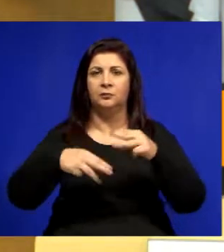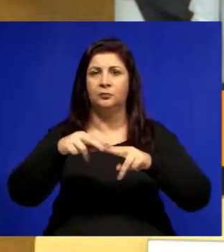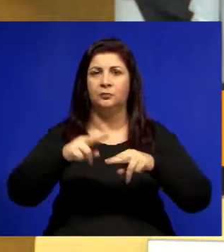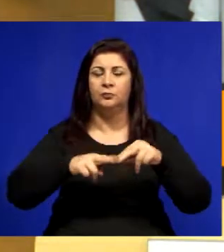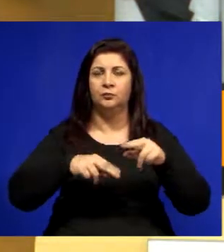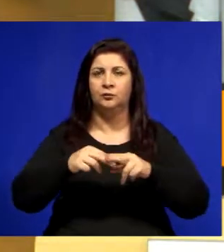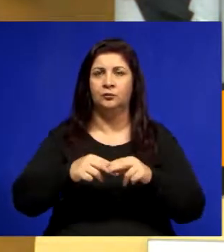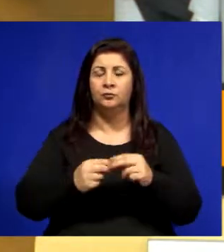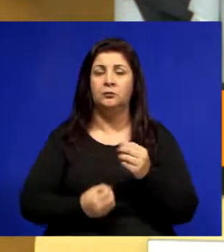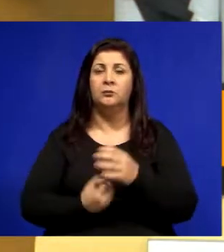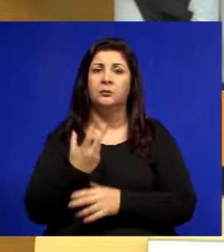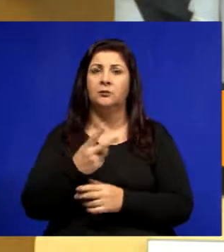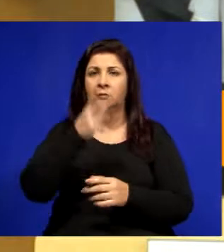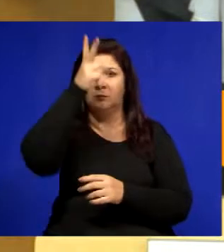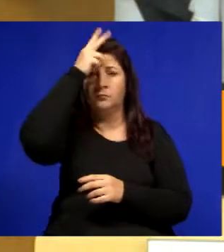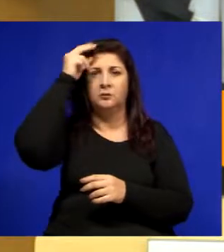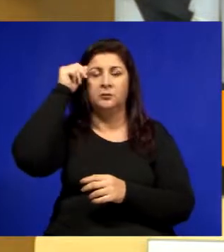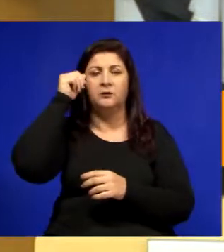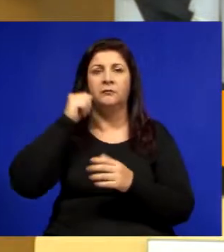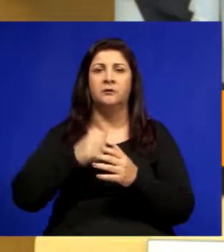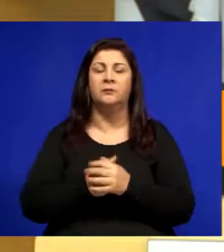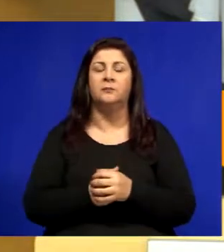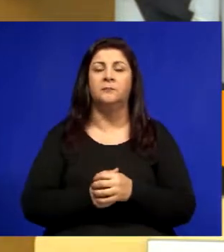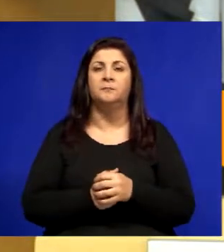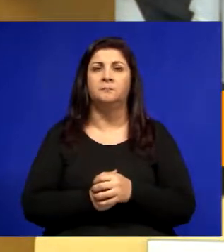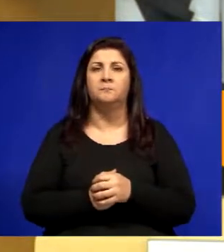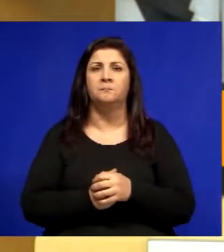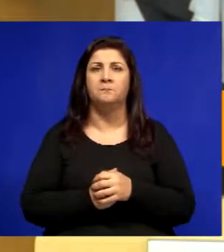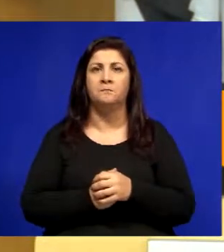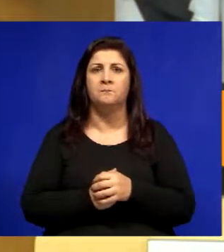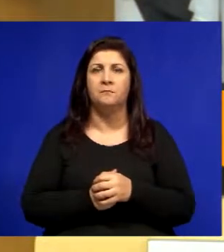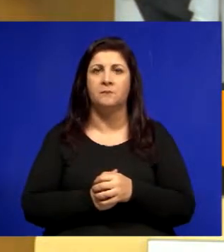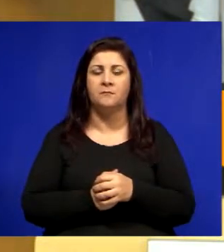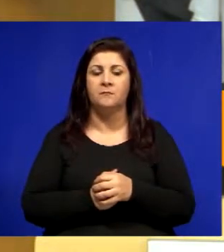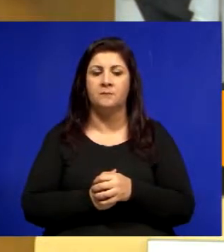Isaías José de Santana, Prefeito do Município de Jacareí